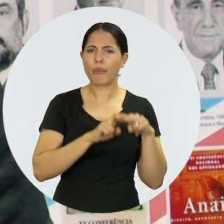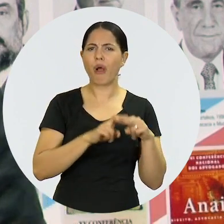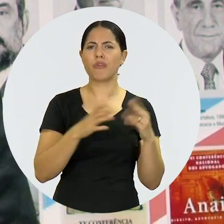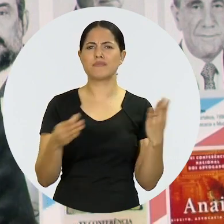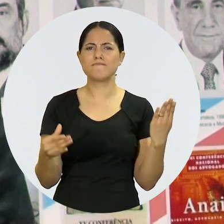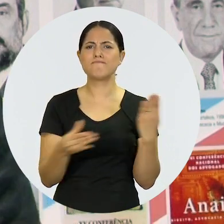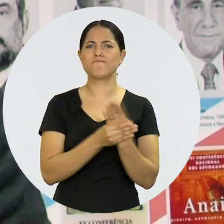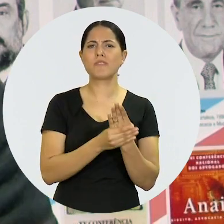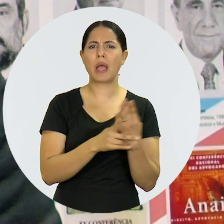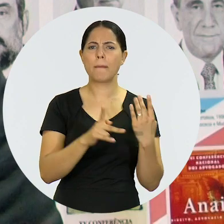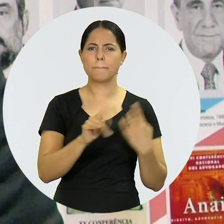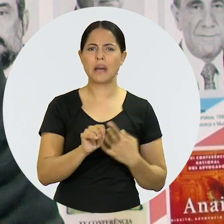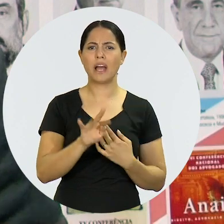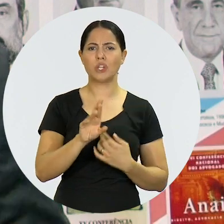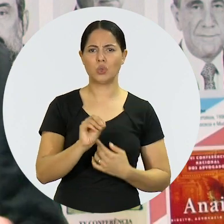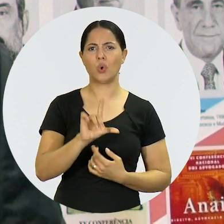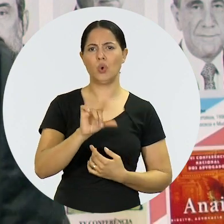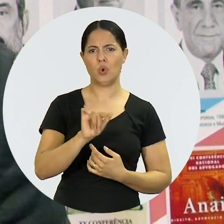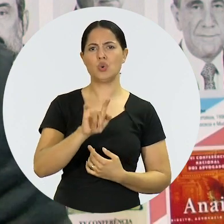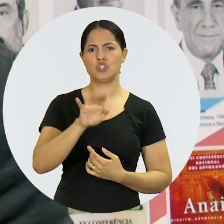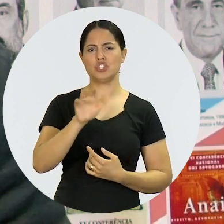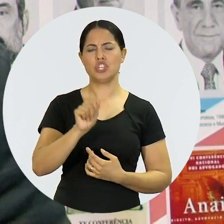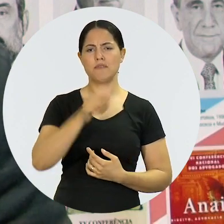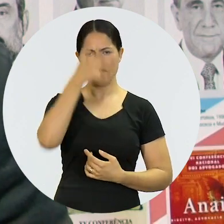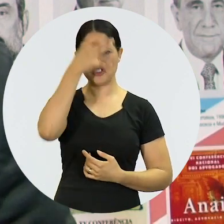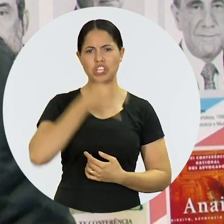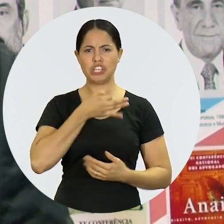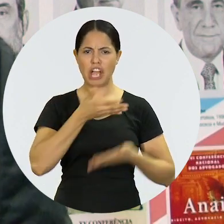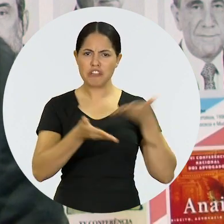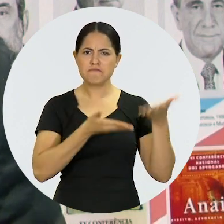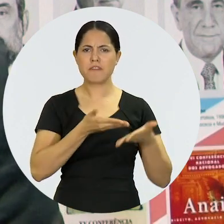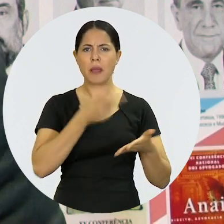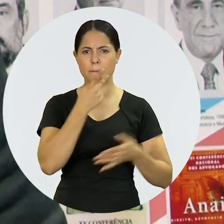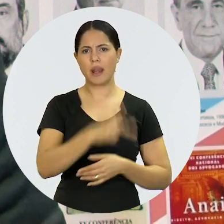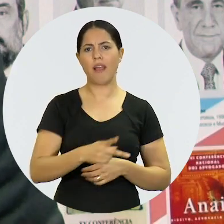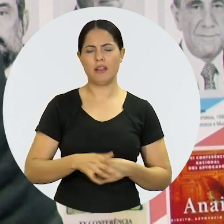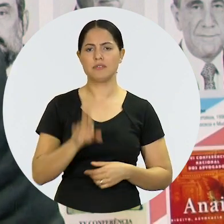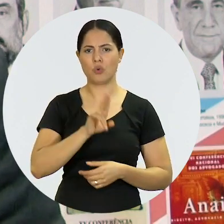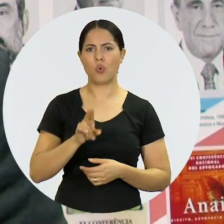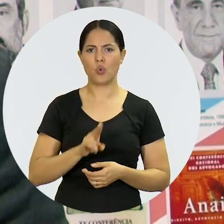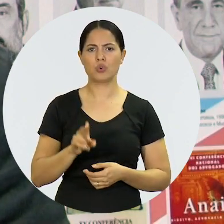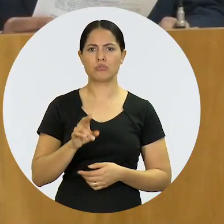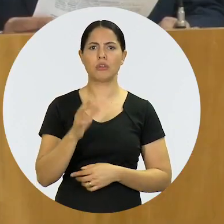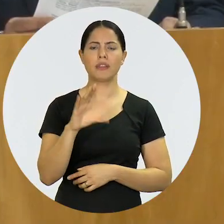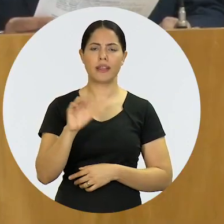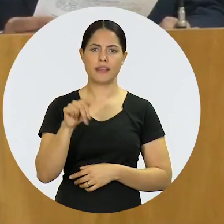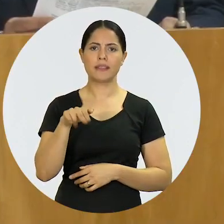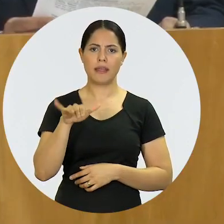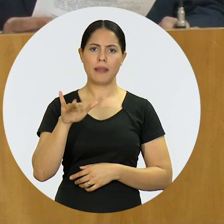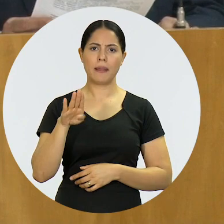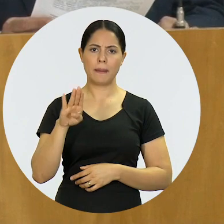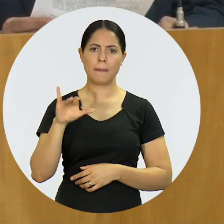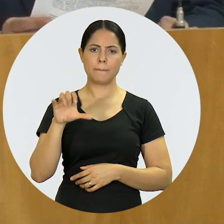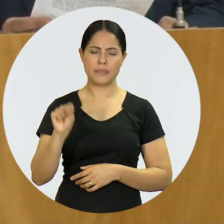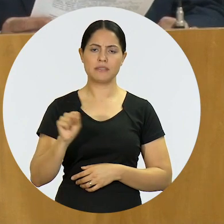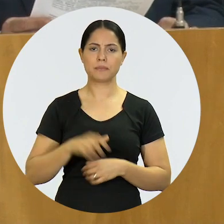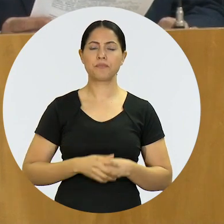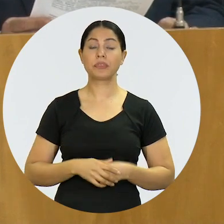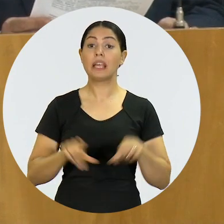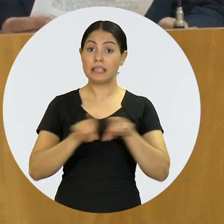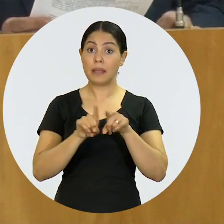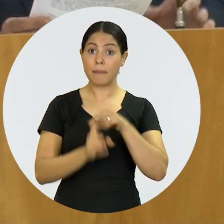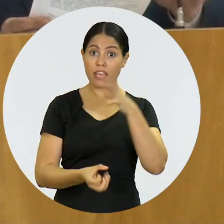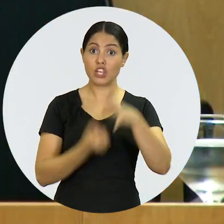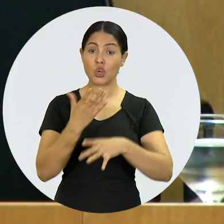pessoas que padecem com algumas patologias um mínimo de dignidade para essas pessoas. O Conselho Pleno também